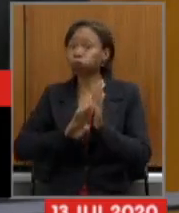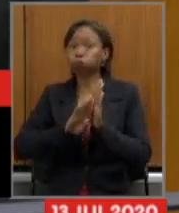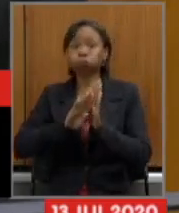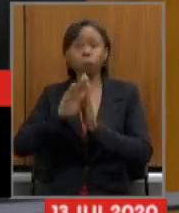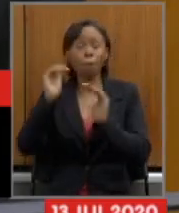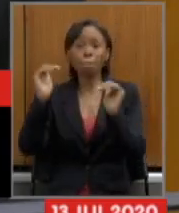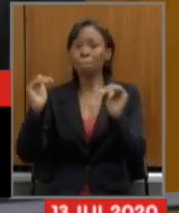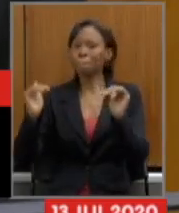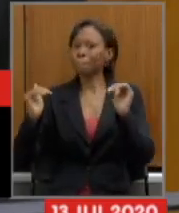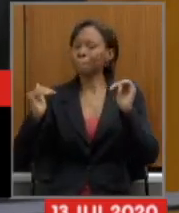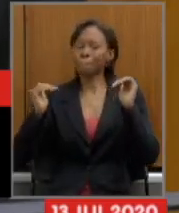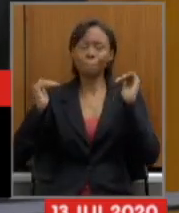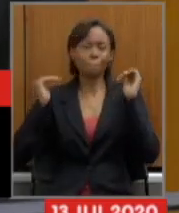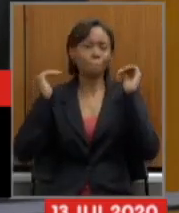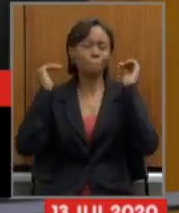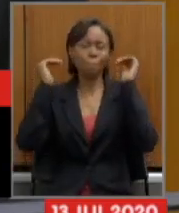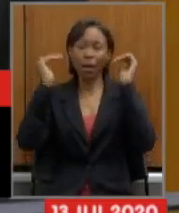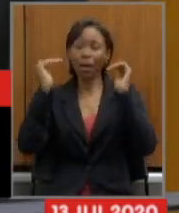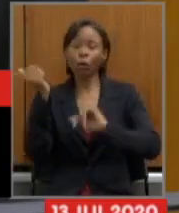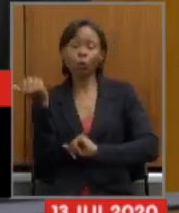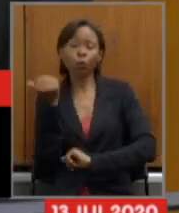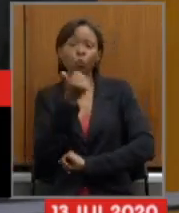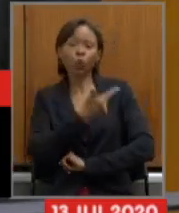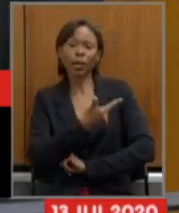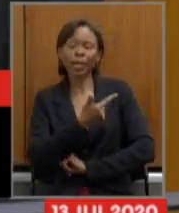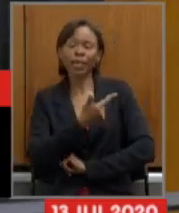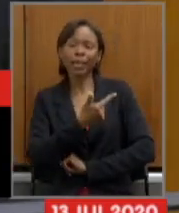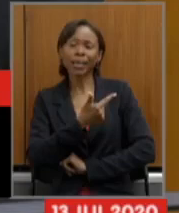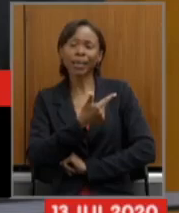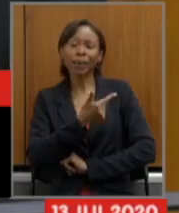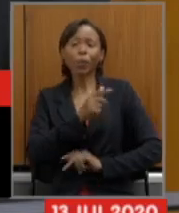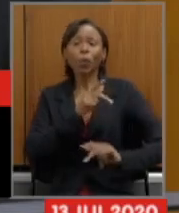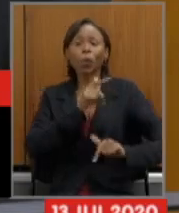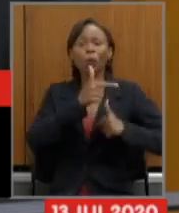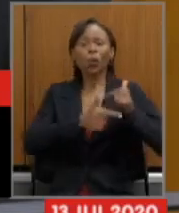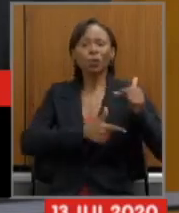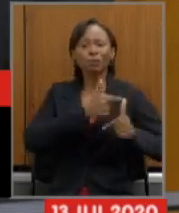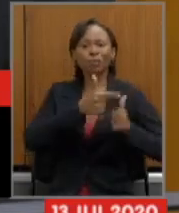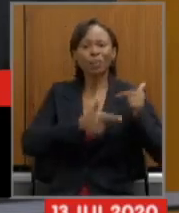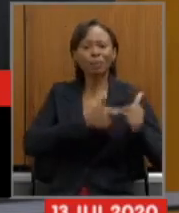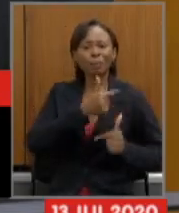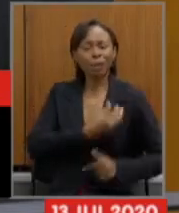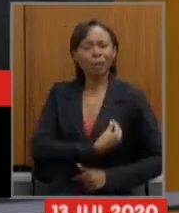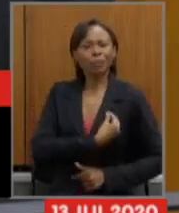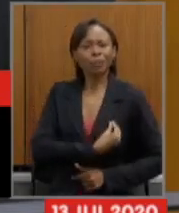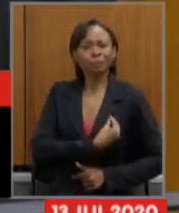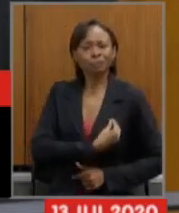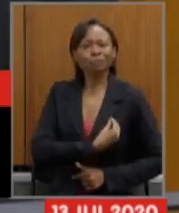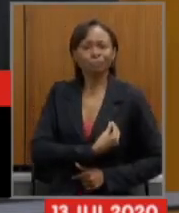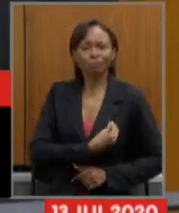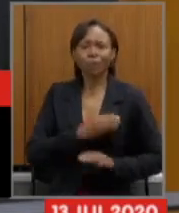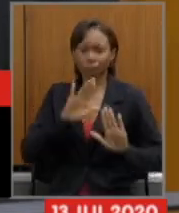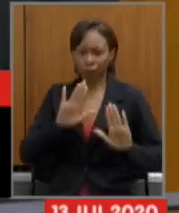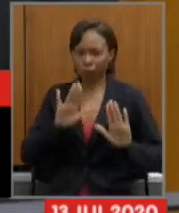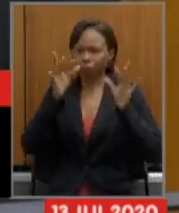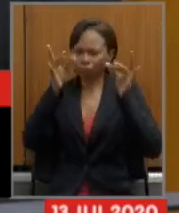às despesas com pessoal ativo. nós vamos ver isso com mais detalhe.